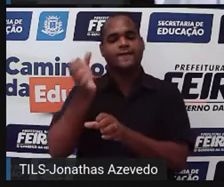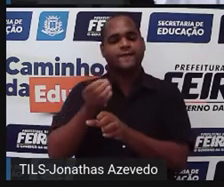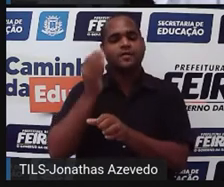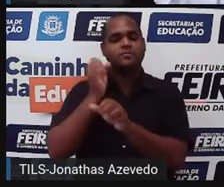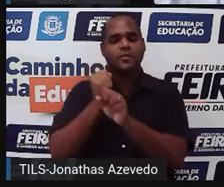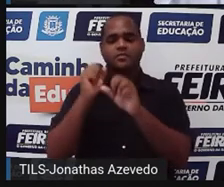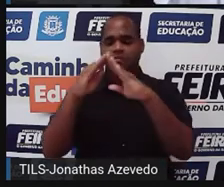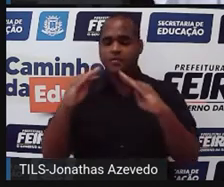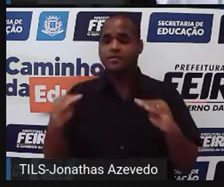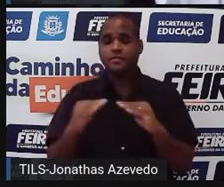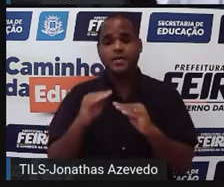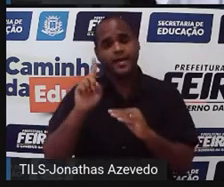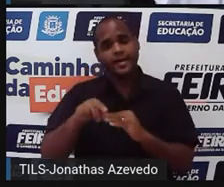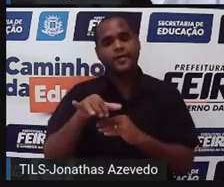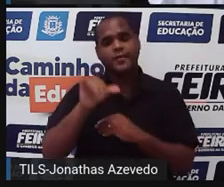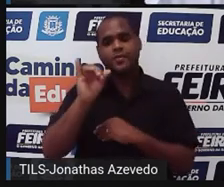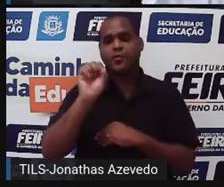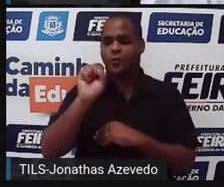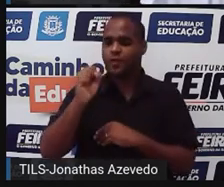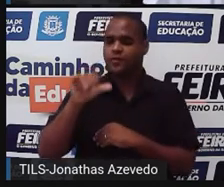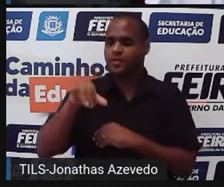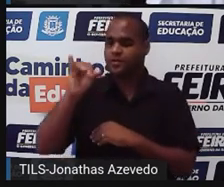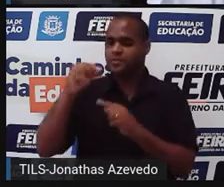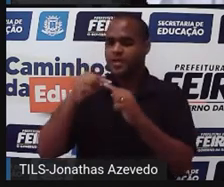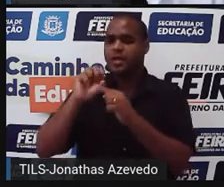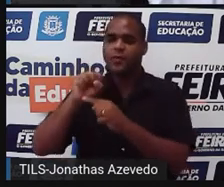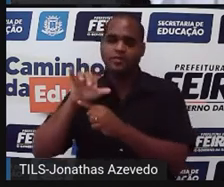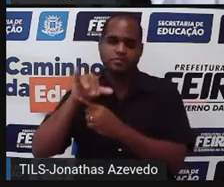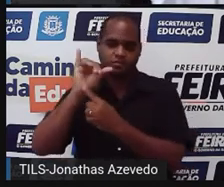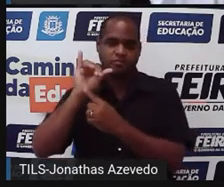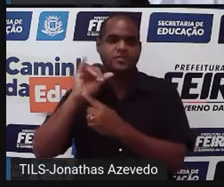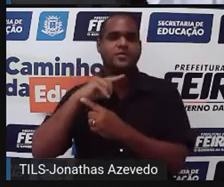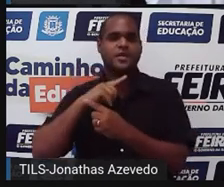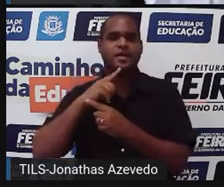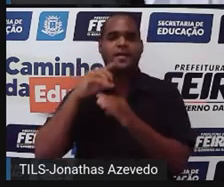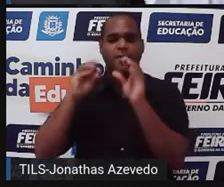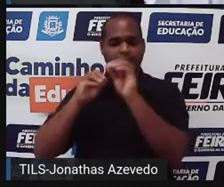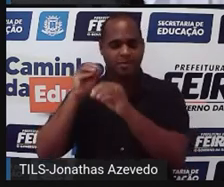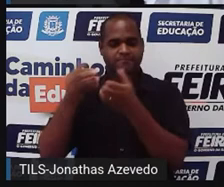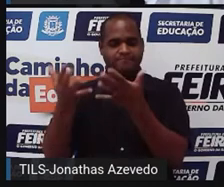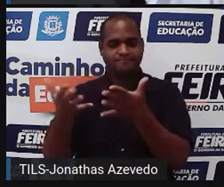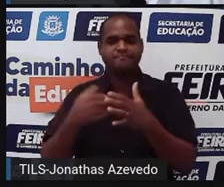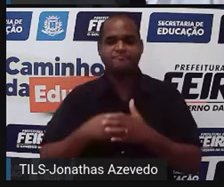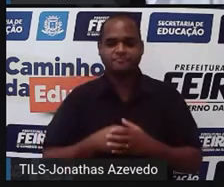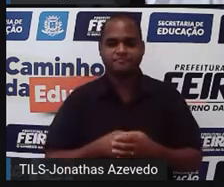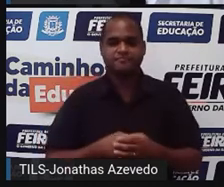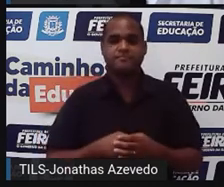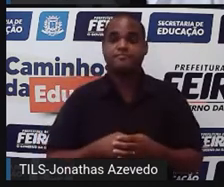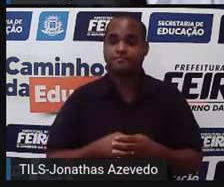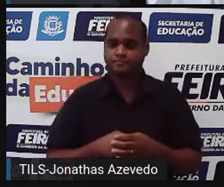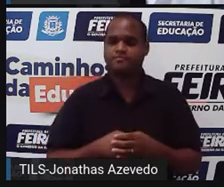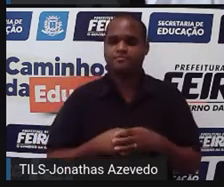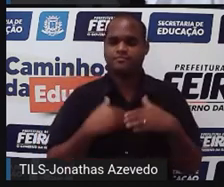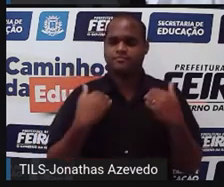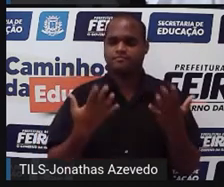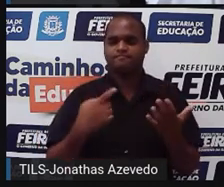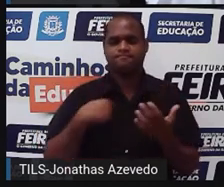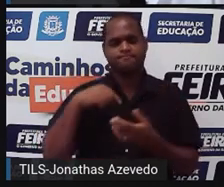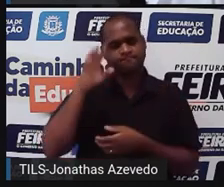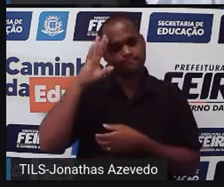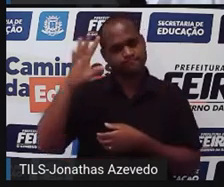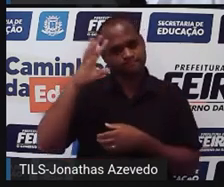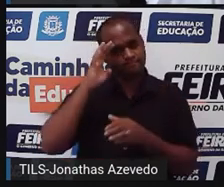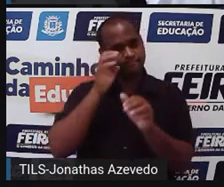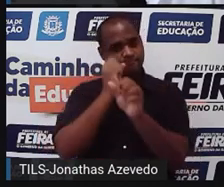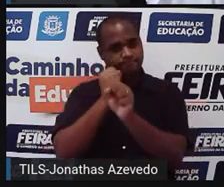pirâmides que é Y. Oito vezes Y igual a 8Y. Vou guardar isso aqui. Só que aí eu tenho que pensar no total